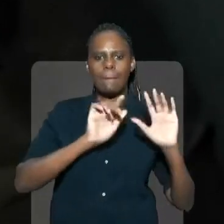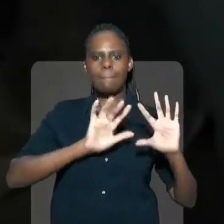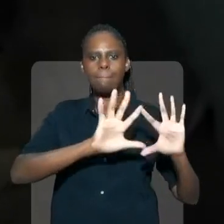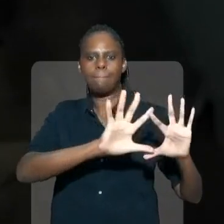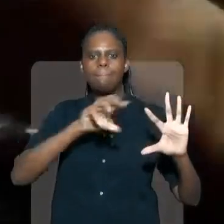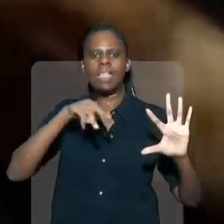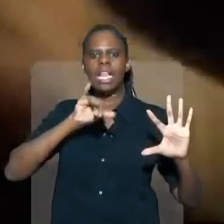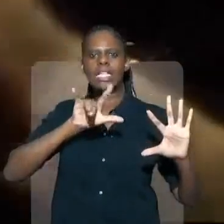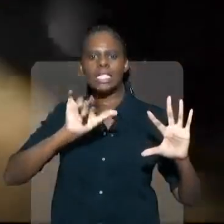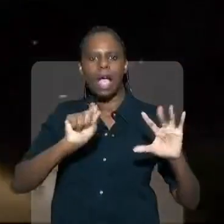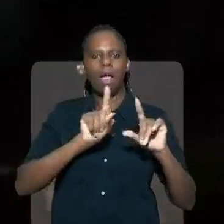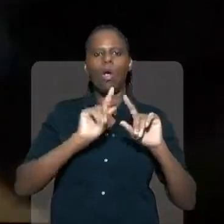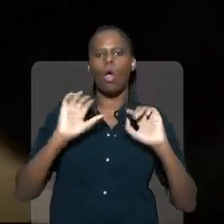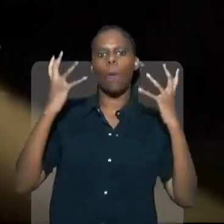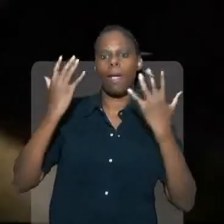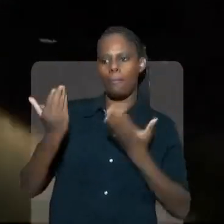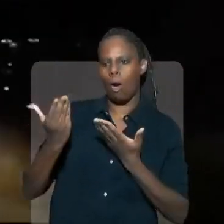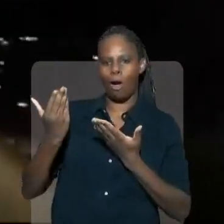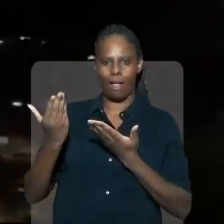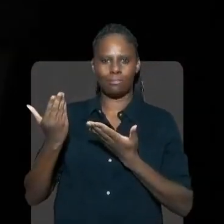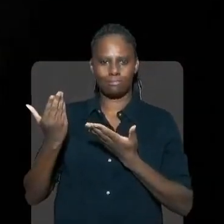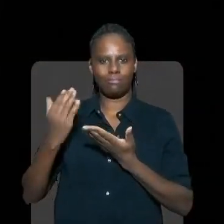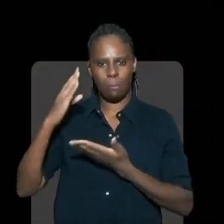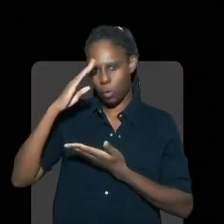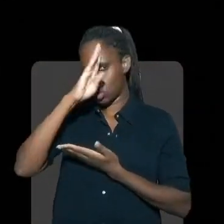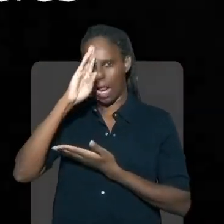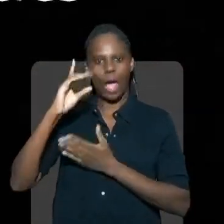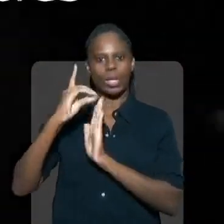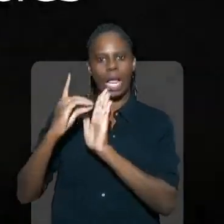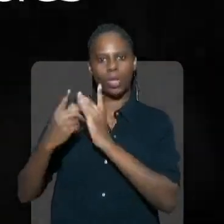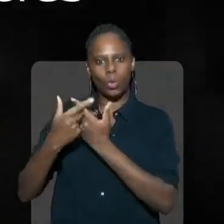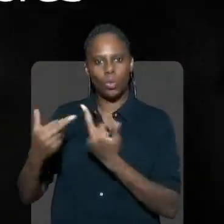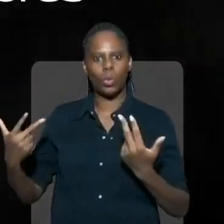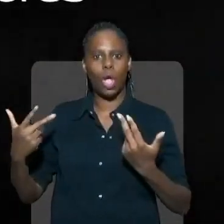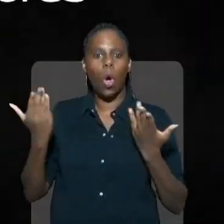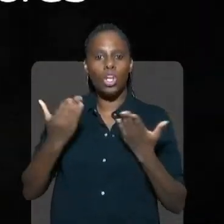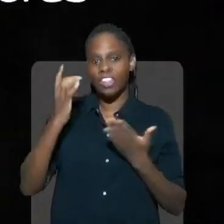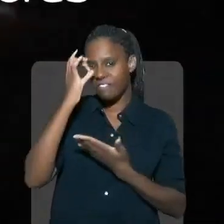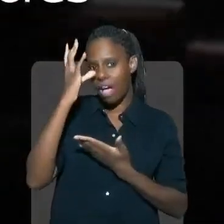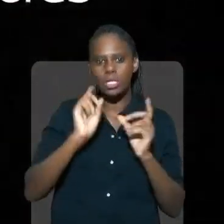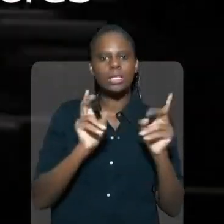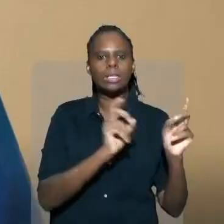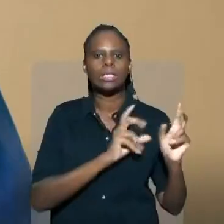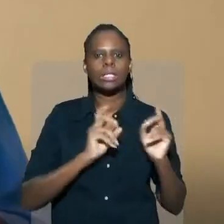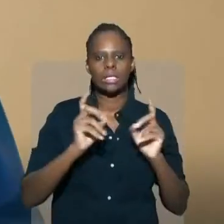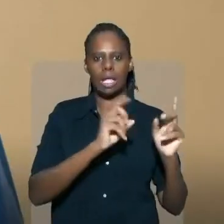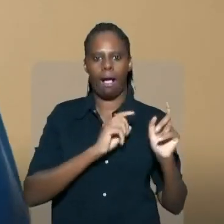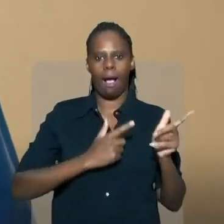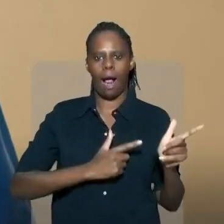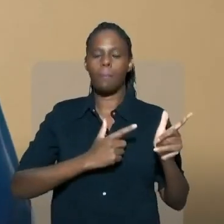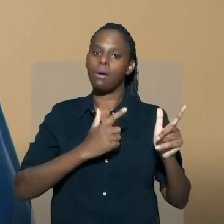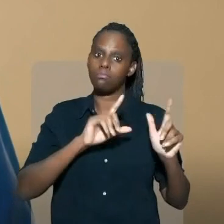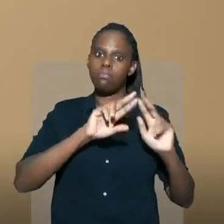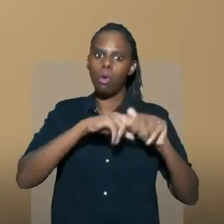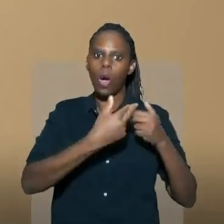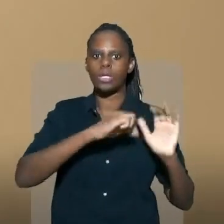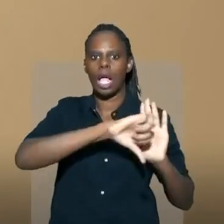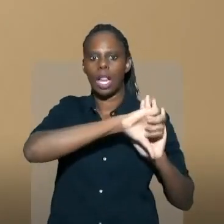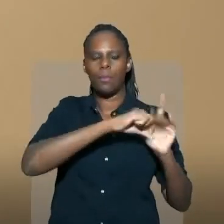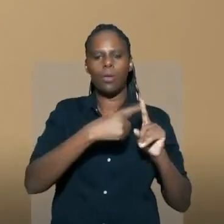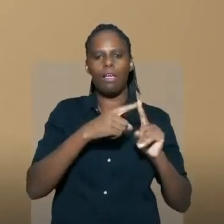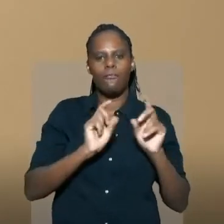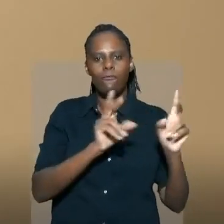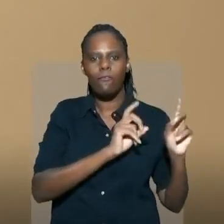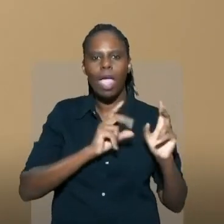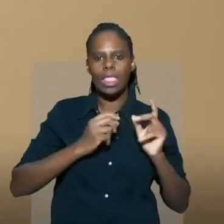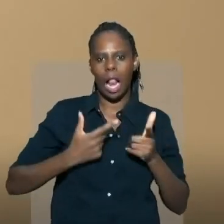e a milícia certamente comemoram os decretos de Bolsonaro, que hoje facilitam a venda de armas para o crime. Junto com